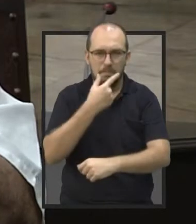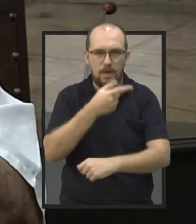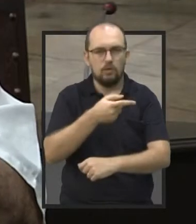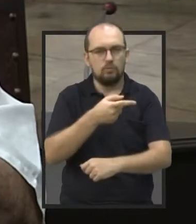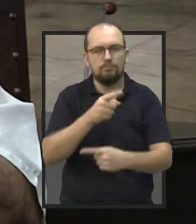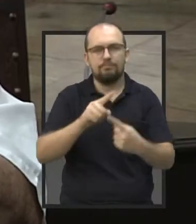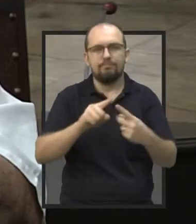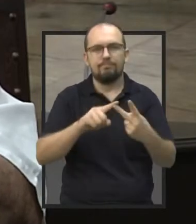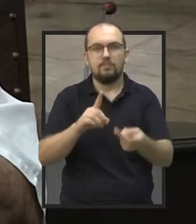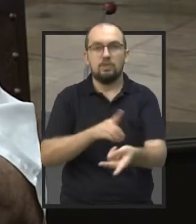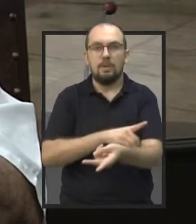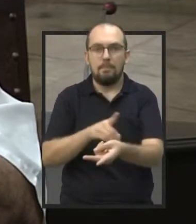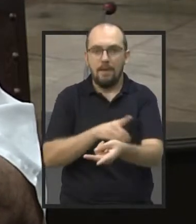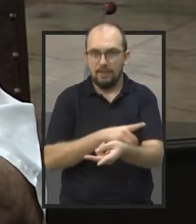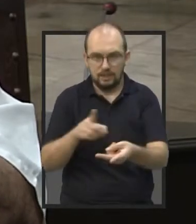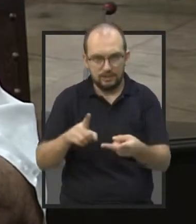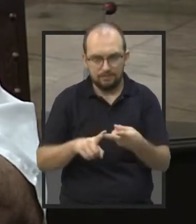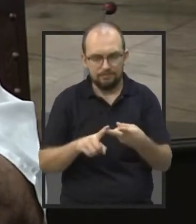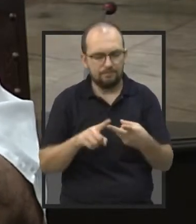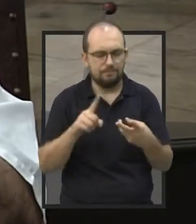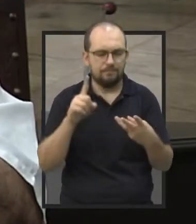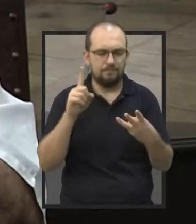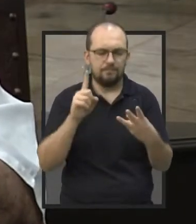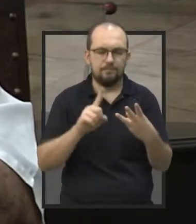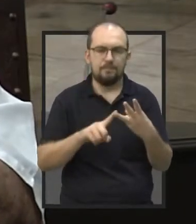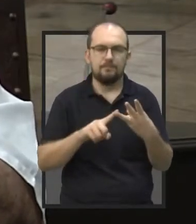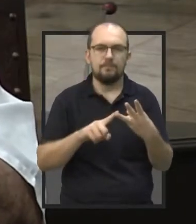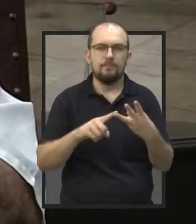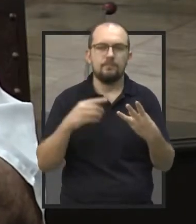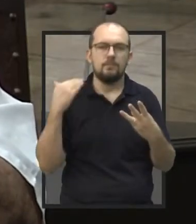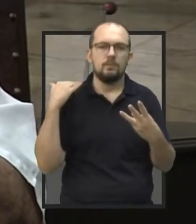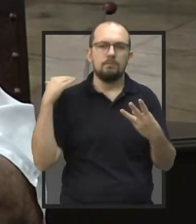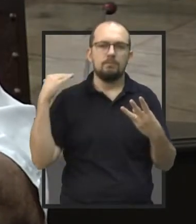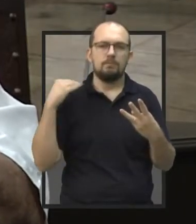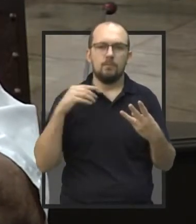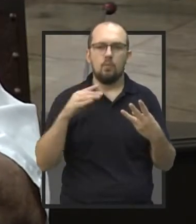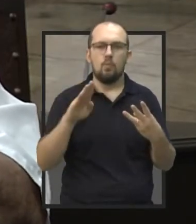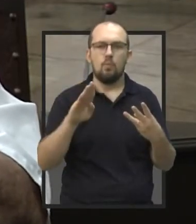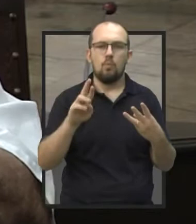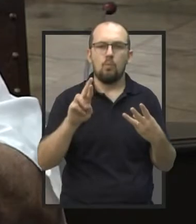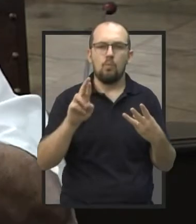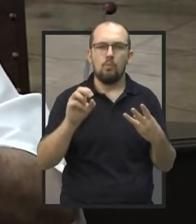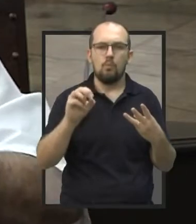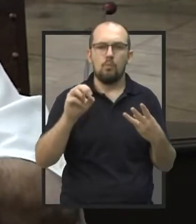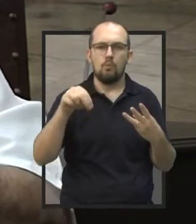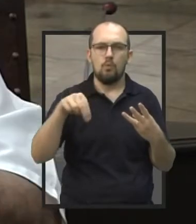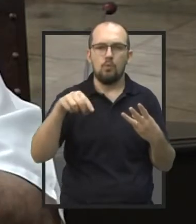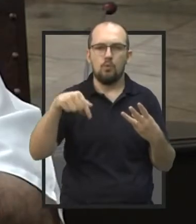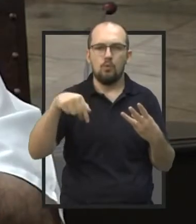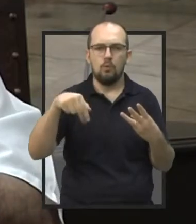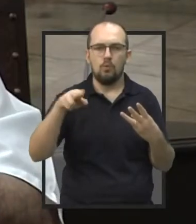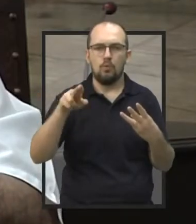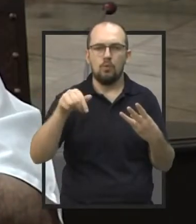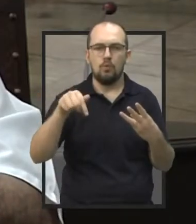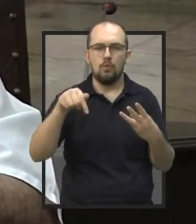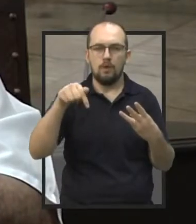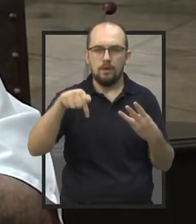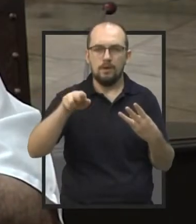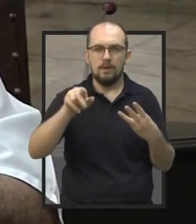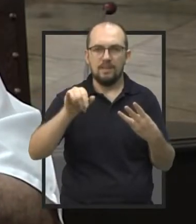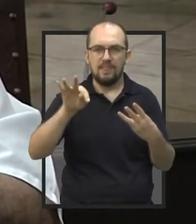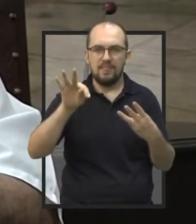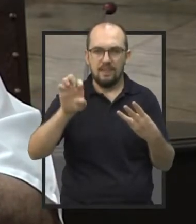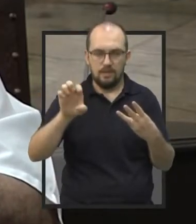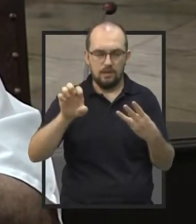diabetes, remédio para bronquite. Nós temos esses remédios nas